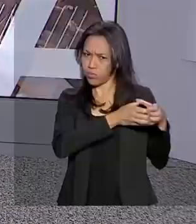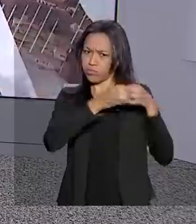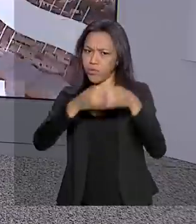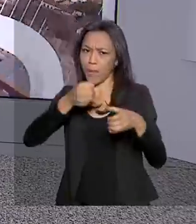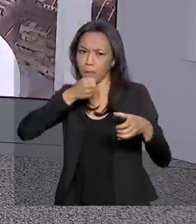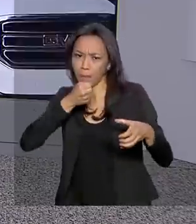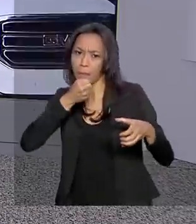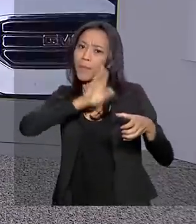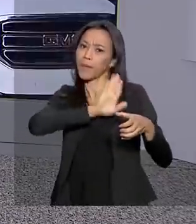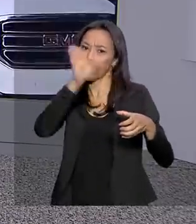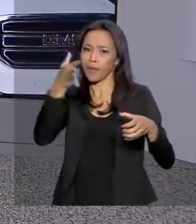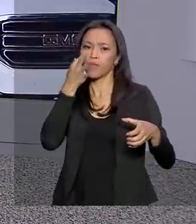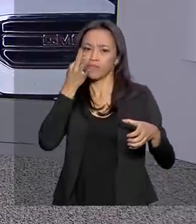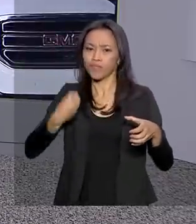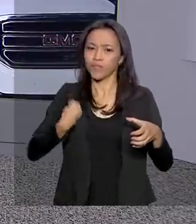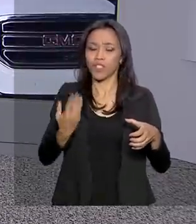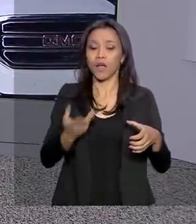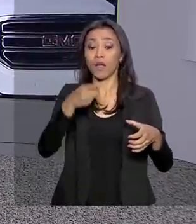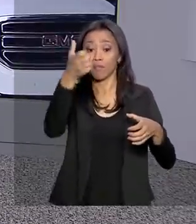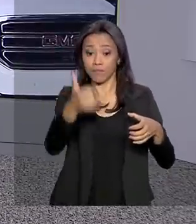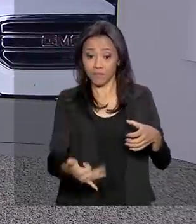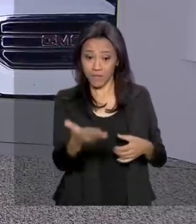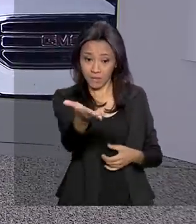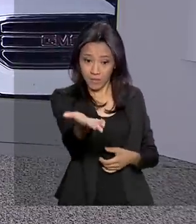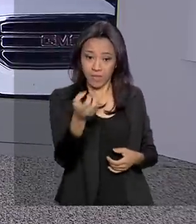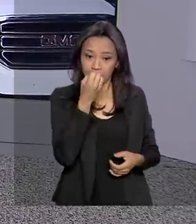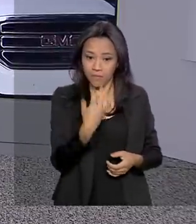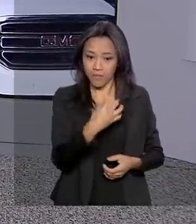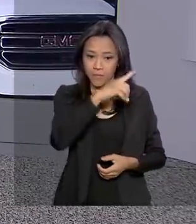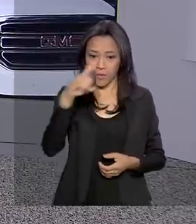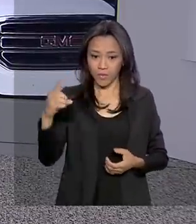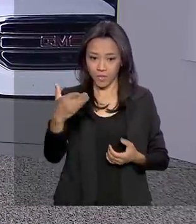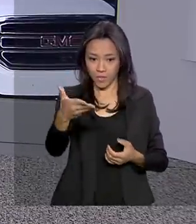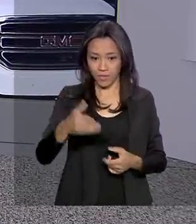falar ao vivo então com a repórter Daniele Popov. Dani, bom dia pra você.